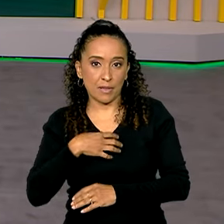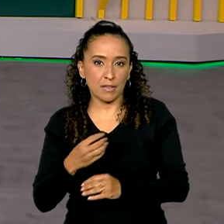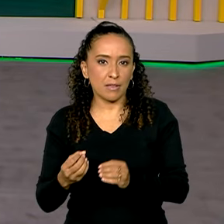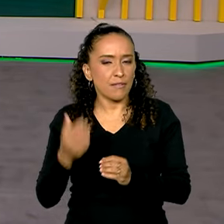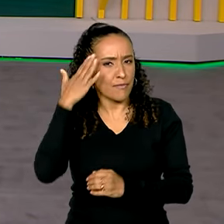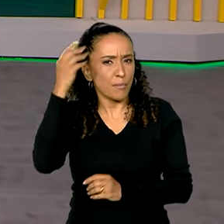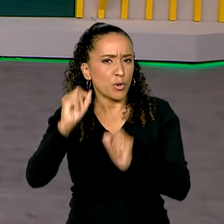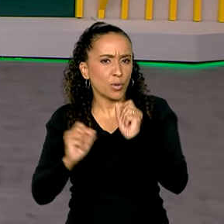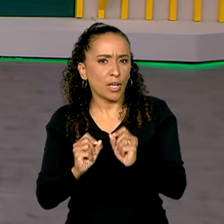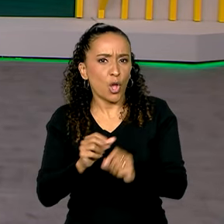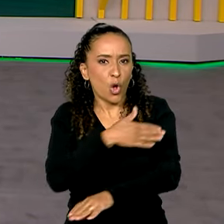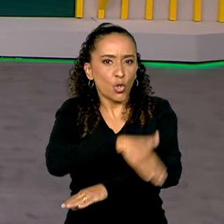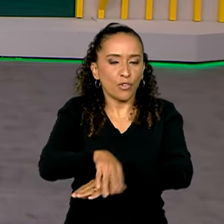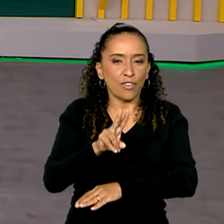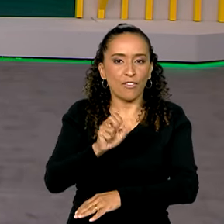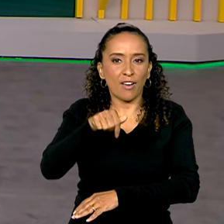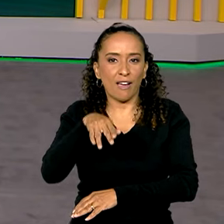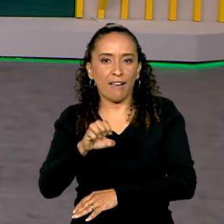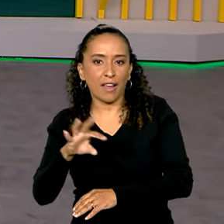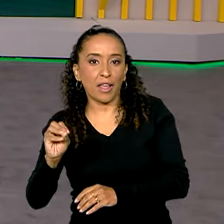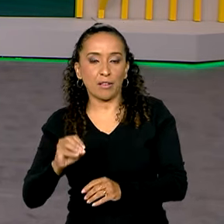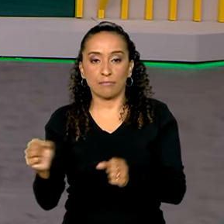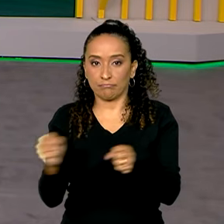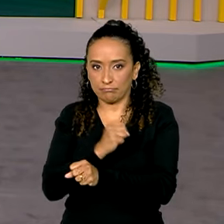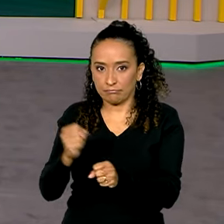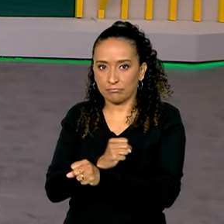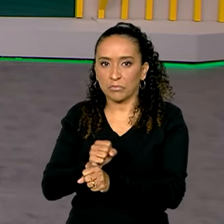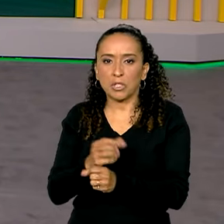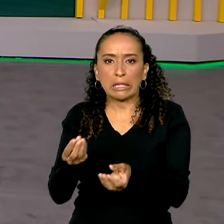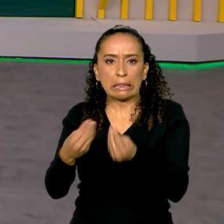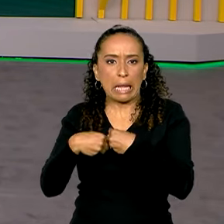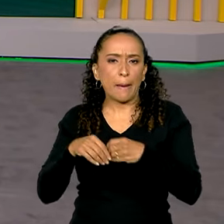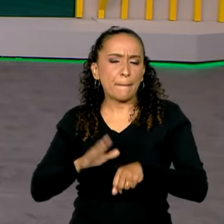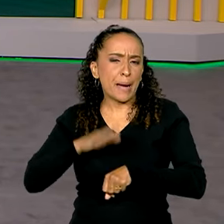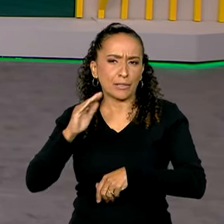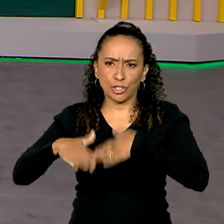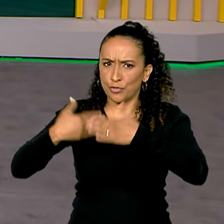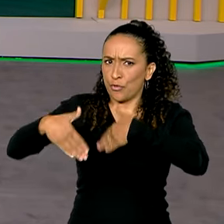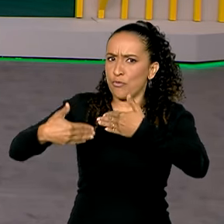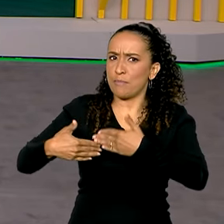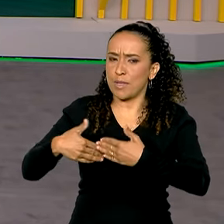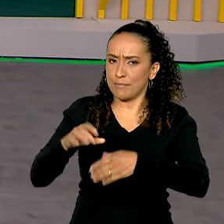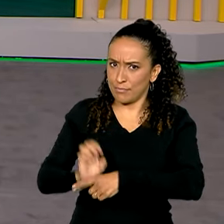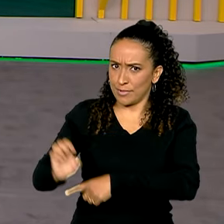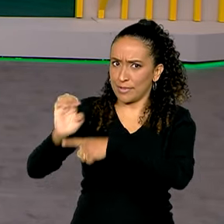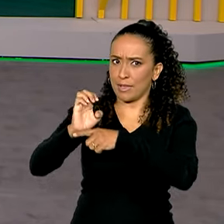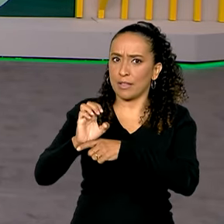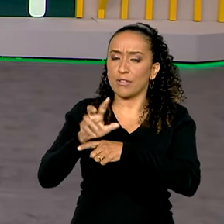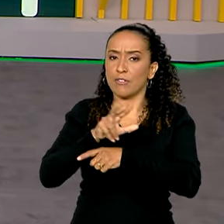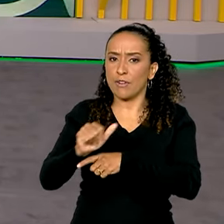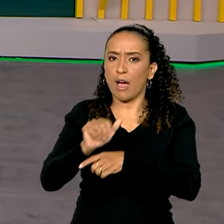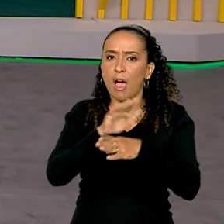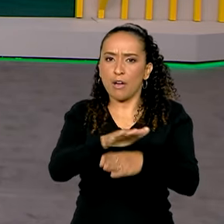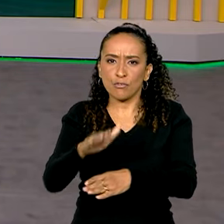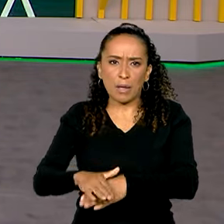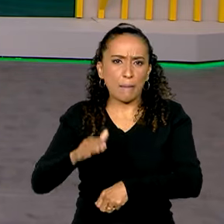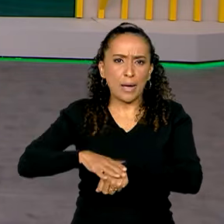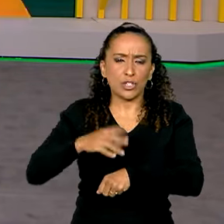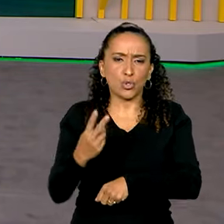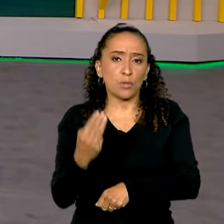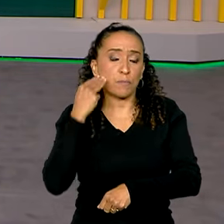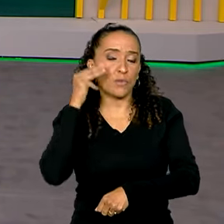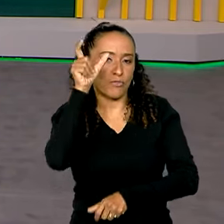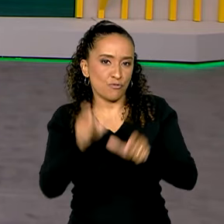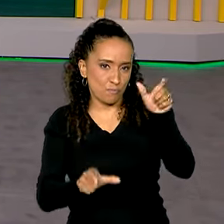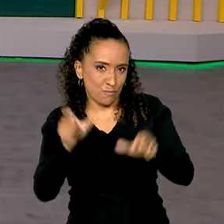conhecida como Rodovia do Vaqueiro. As obras que trarão mais desenvolvimento para o Estado vão beneficiar mais de